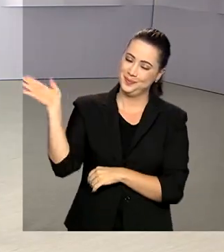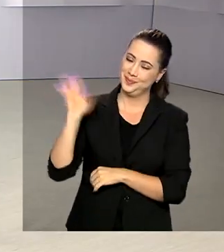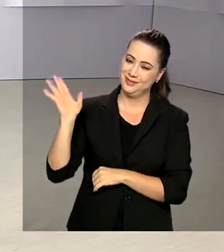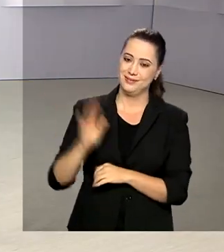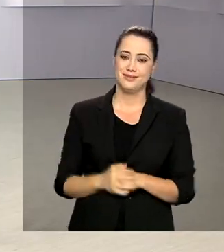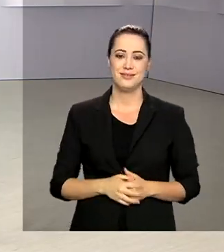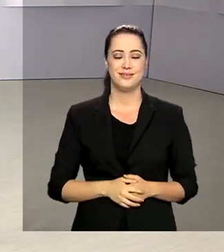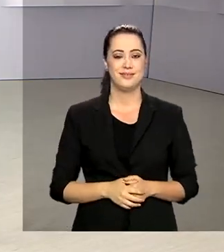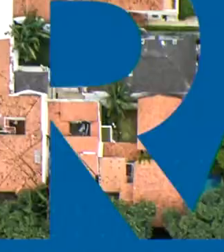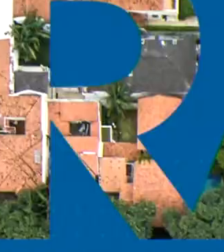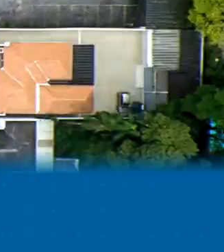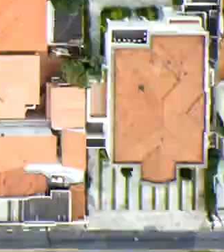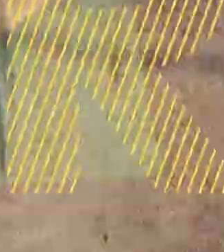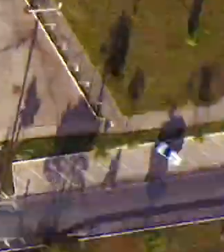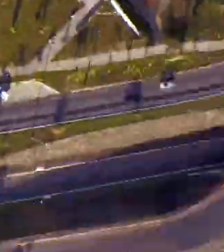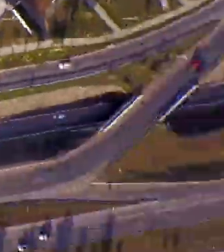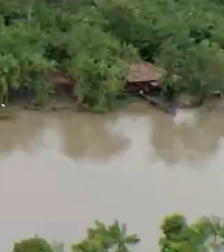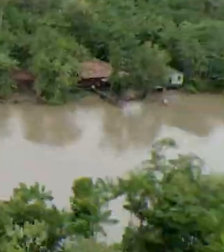até amanhã.